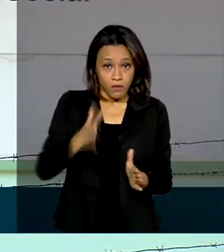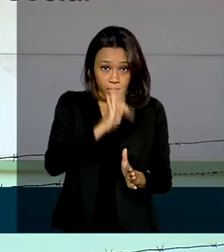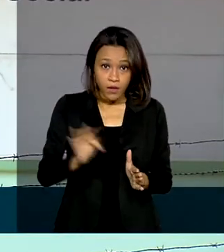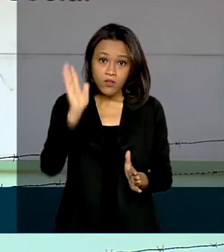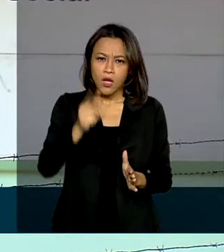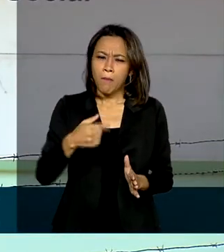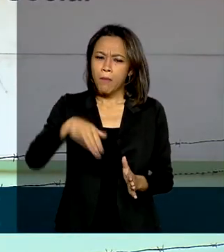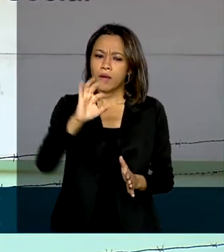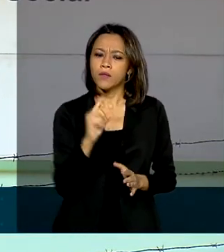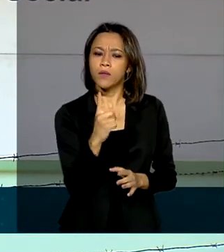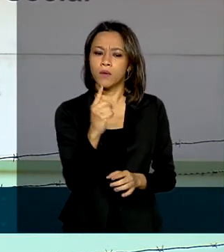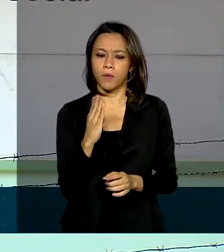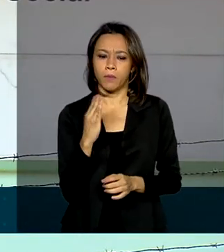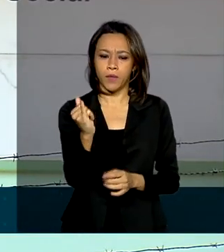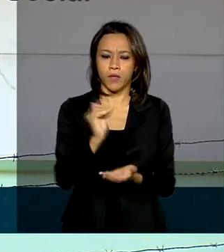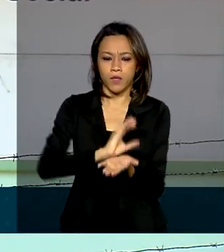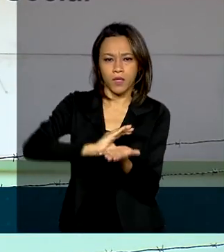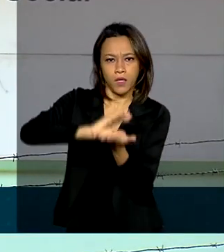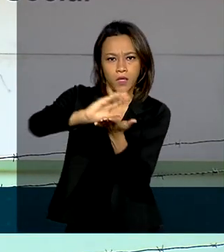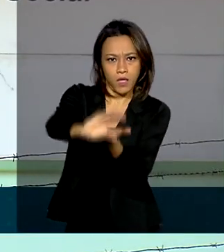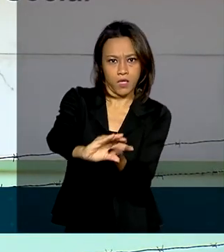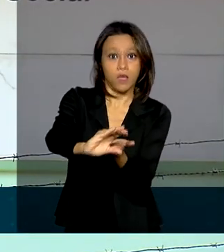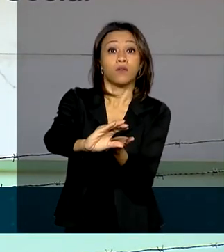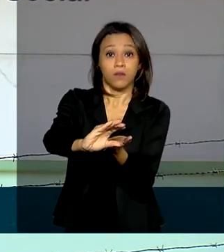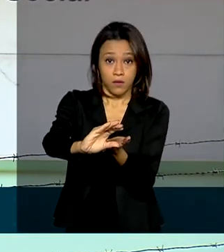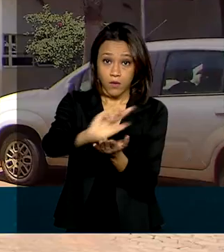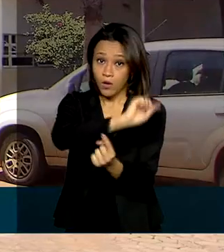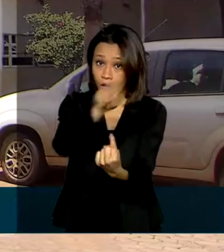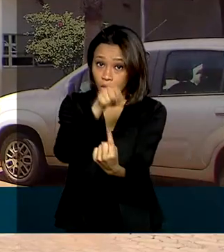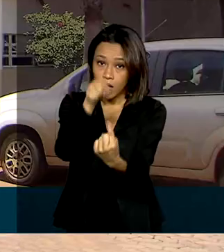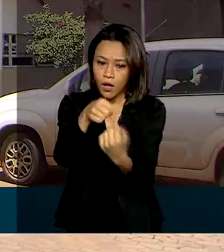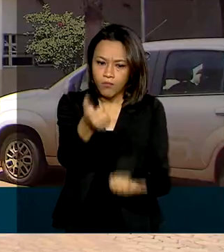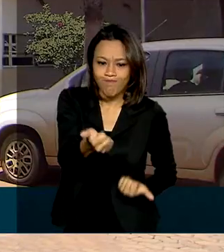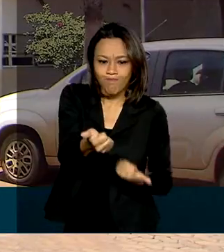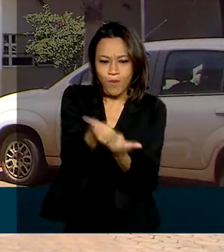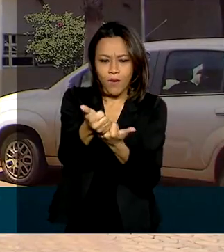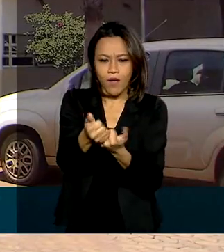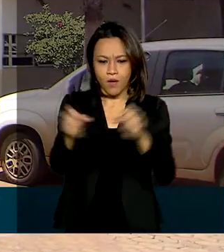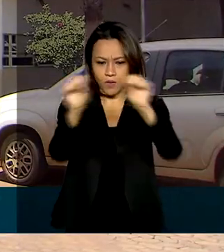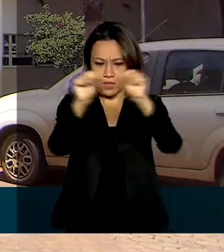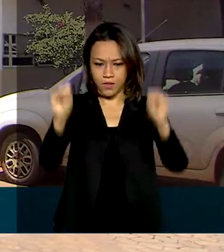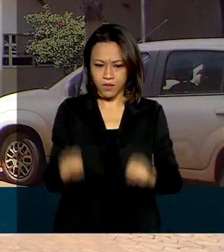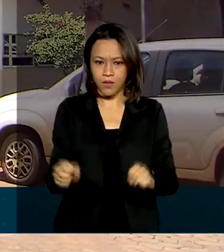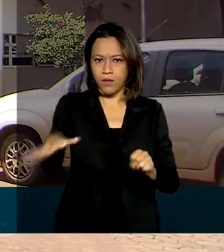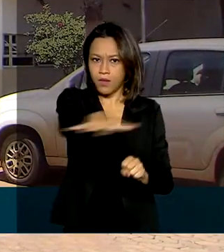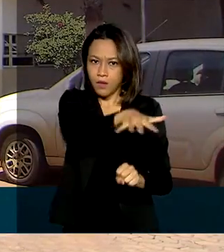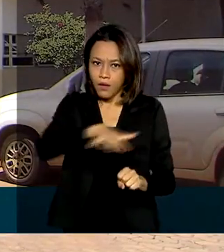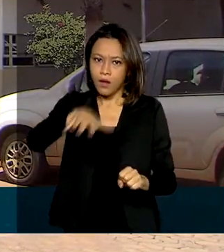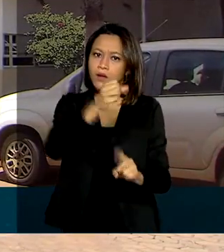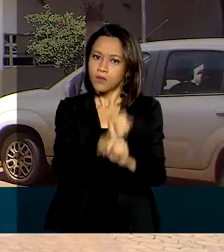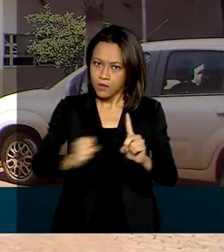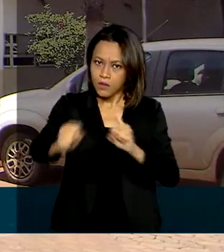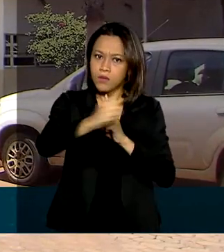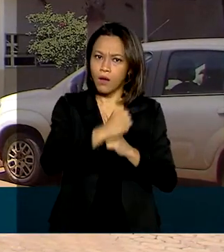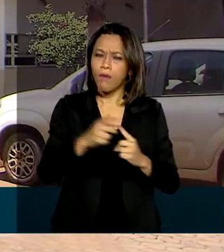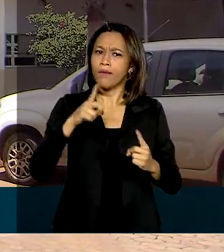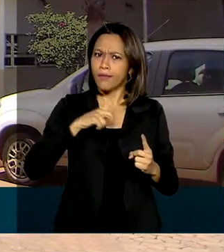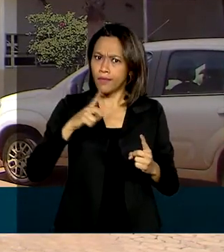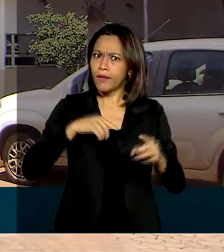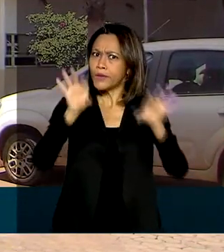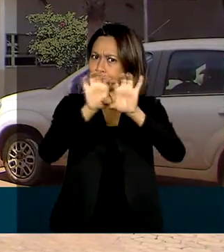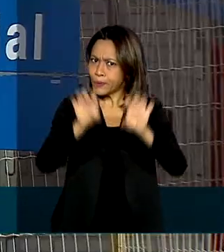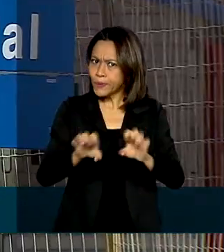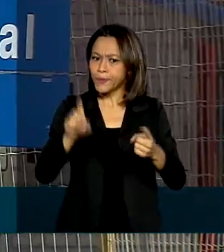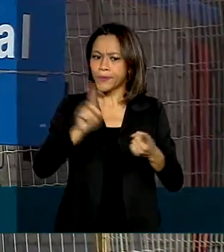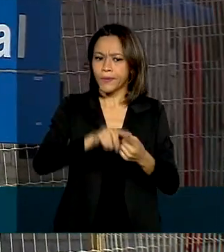reais em recursos extraordinários para fortalecer o Sistema Único de Assistência Social, que envolve estruturas